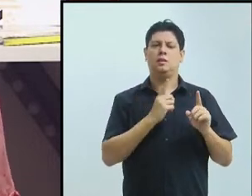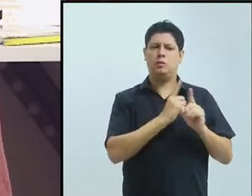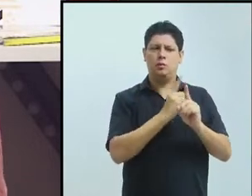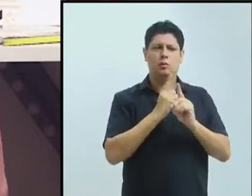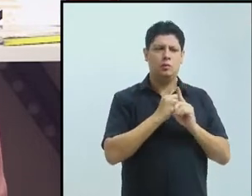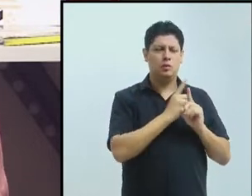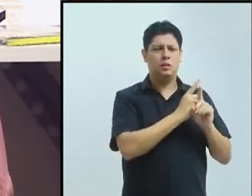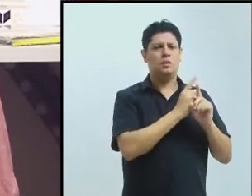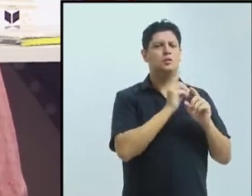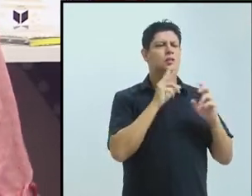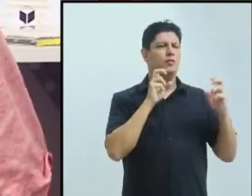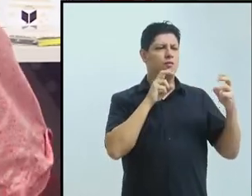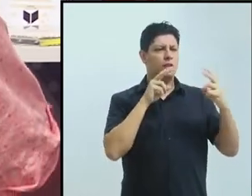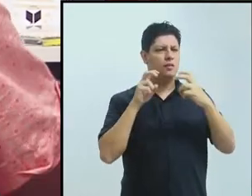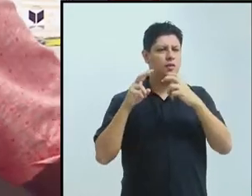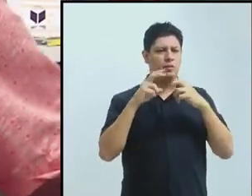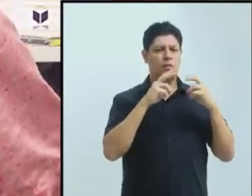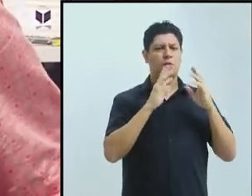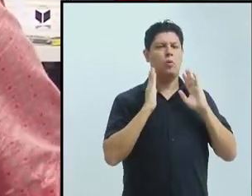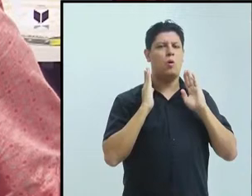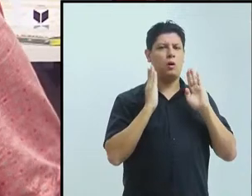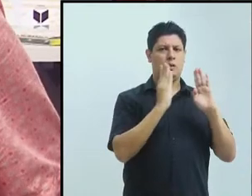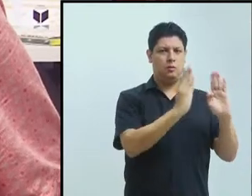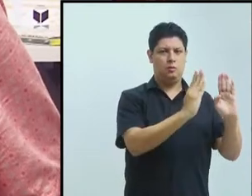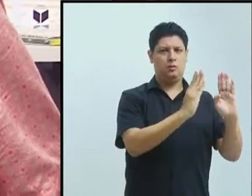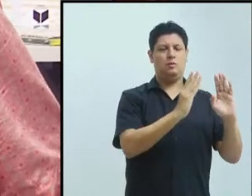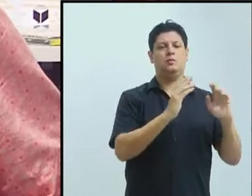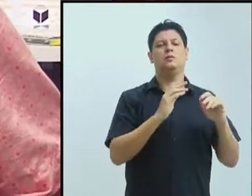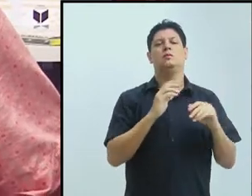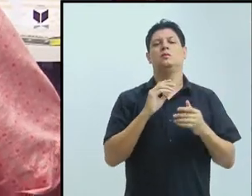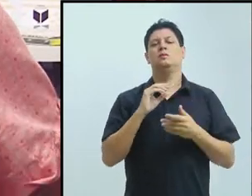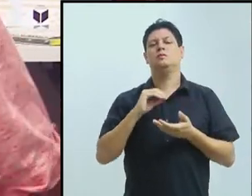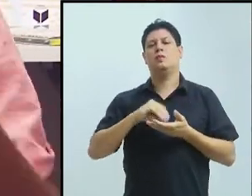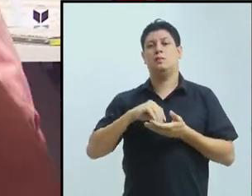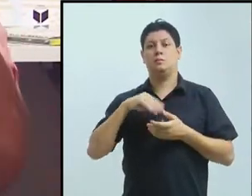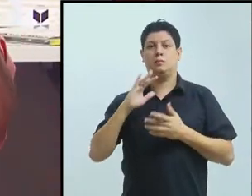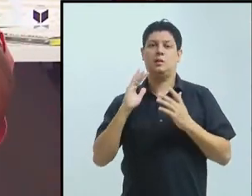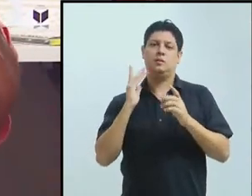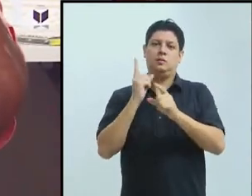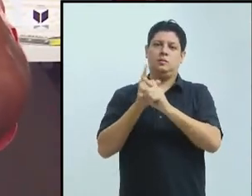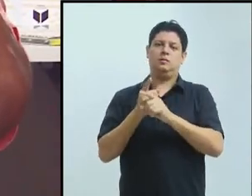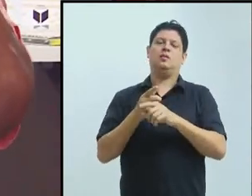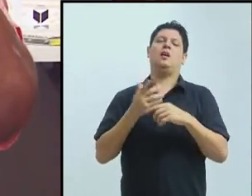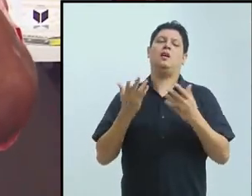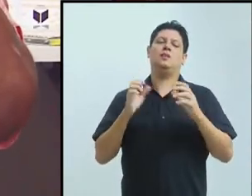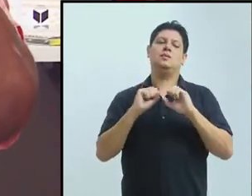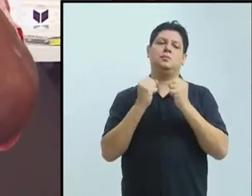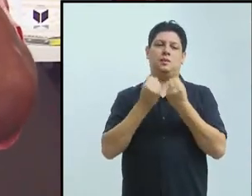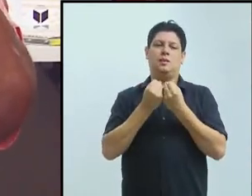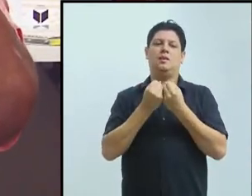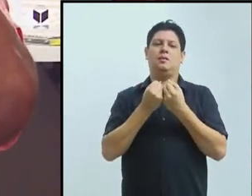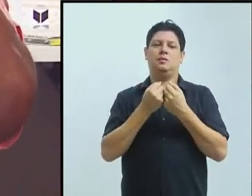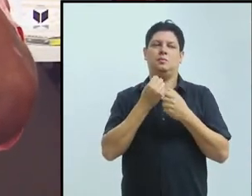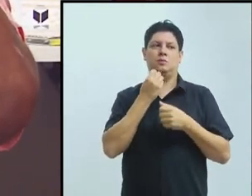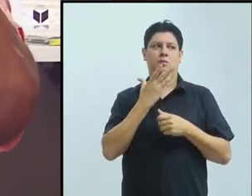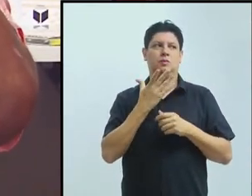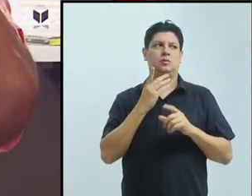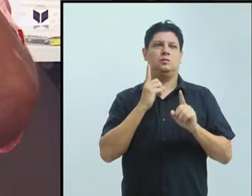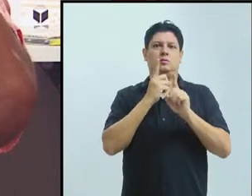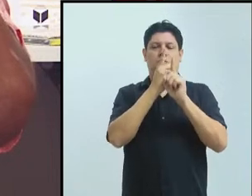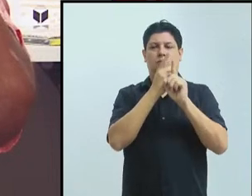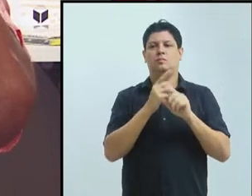juntos. Então, eu fico grato quando isso acontece. E queria agradecer ao convite também, à Ivane, à